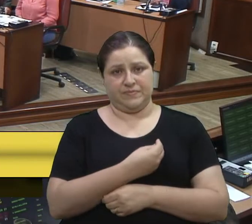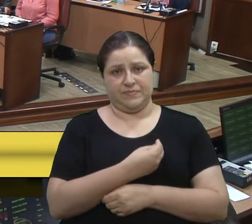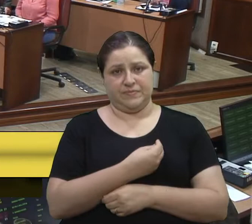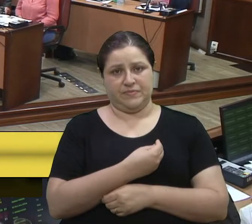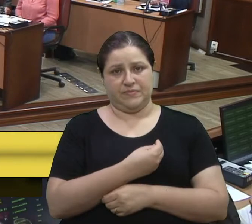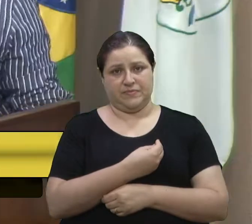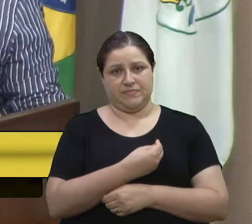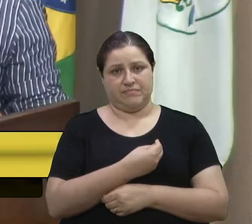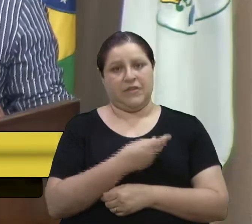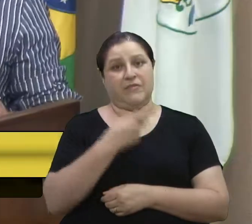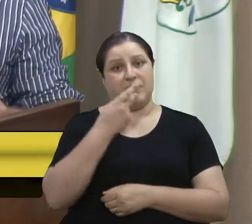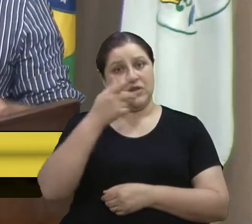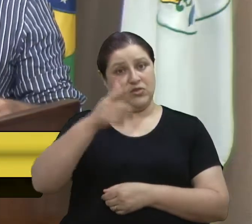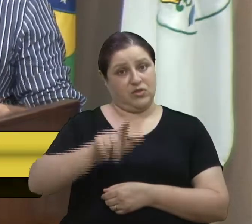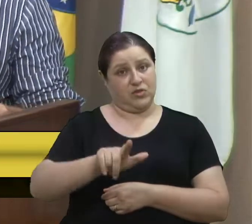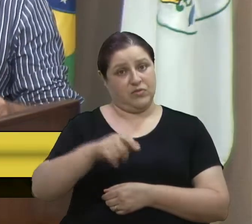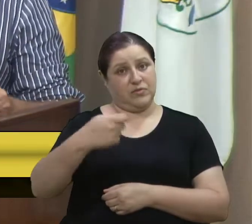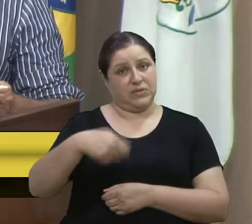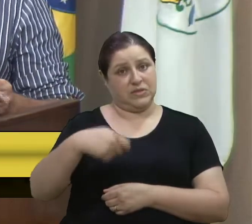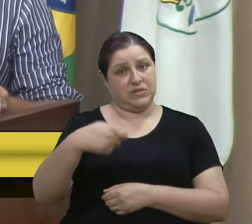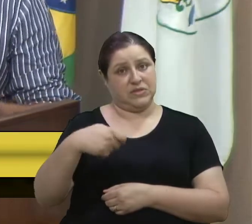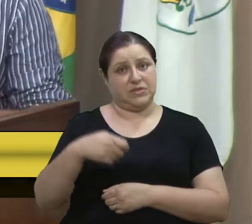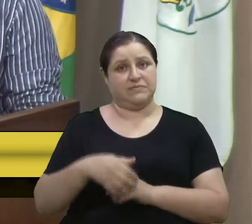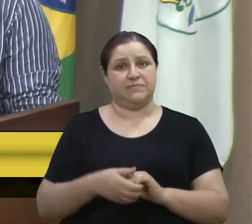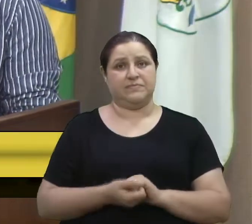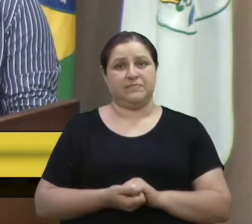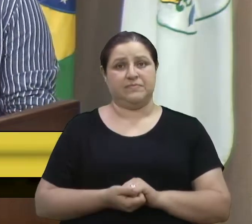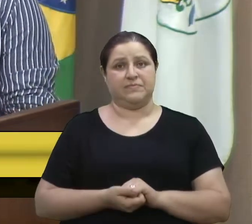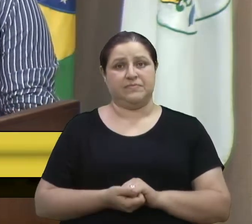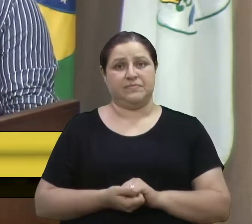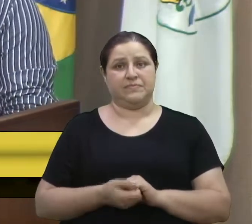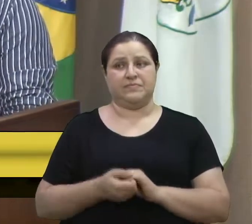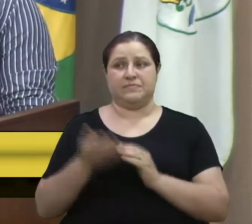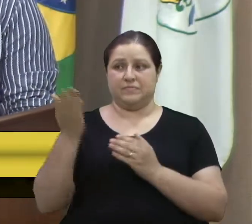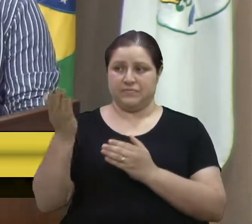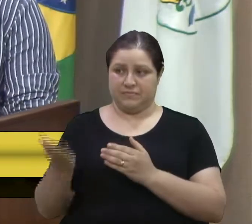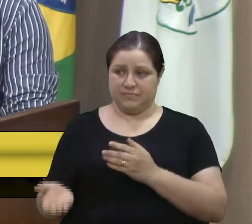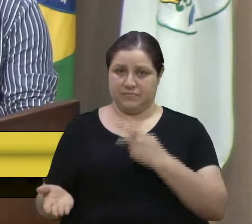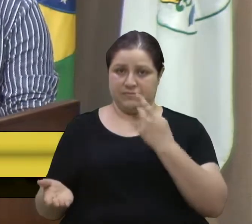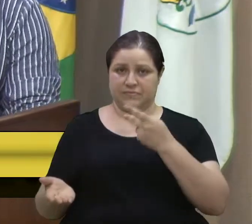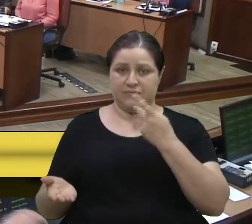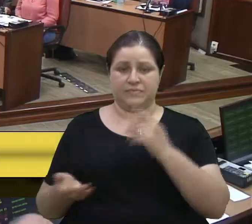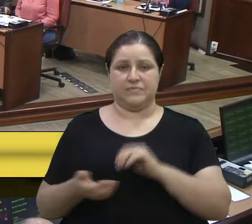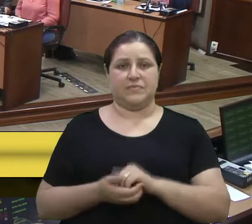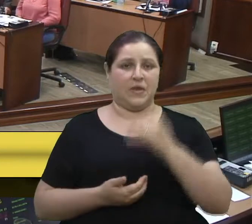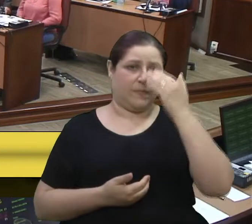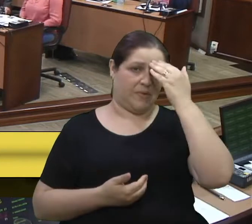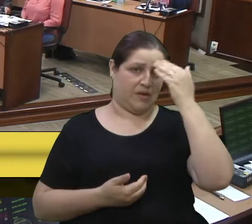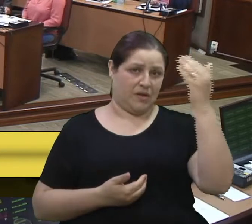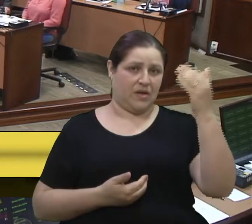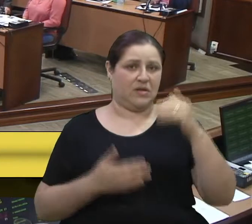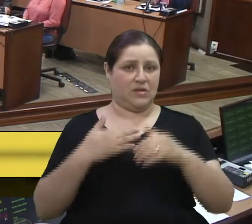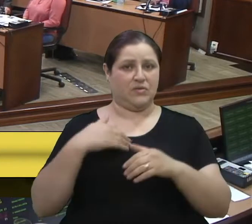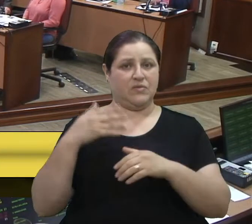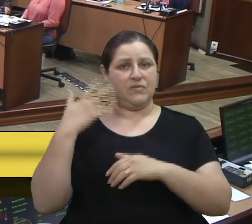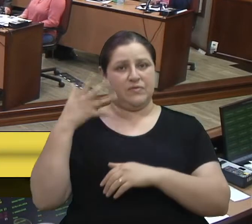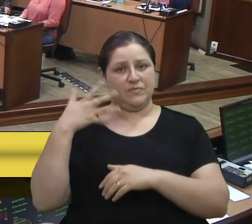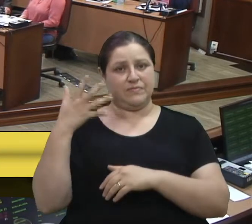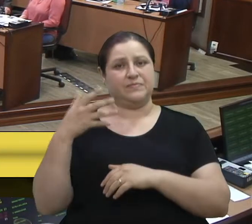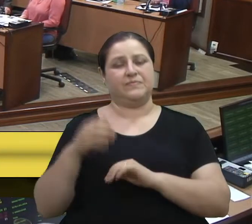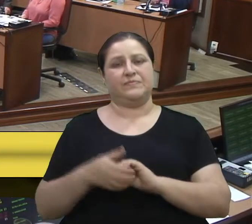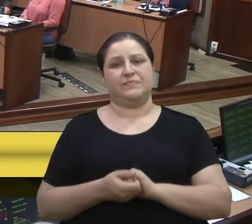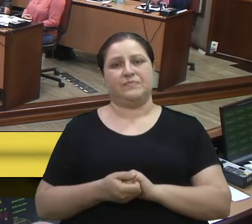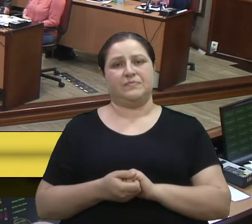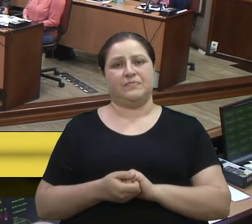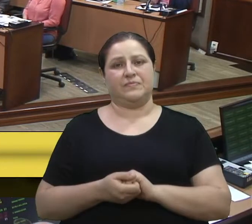Eu reitero que nós precisamos... Uma parte, vereador. Pois não, então. Obrigado pela parte, vereador D'Ambró. Só